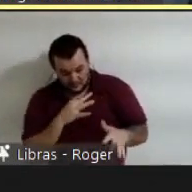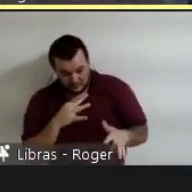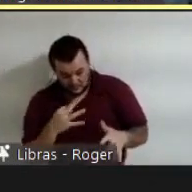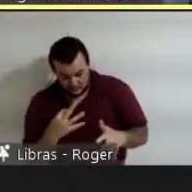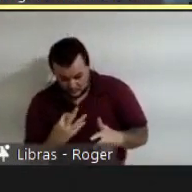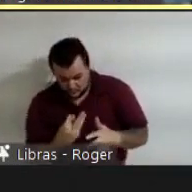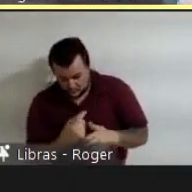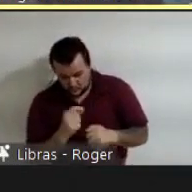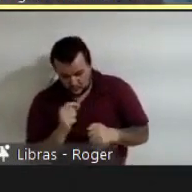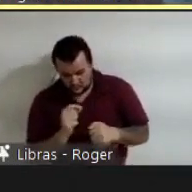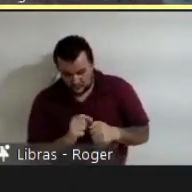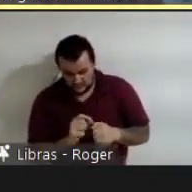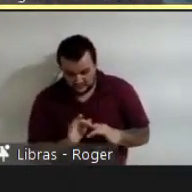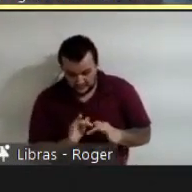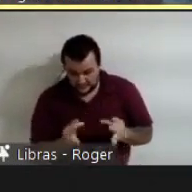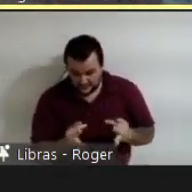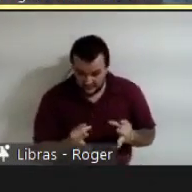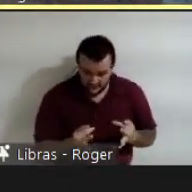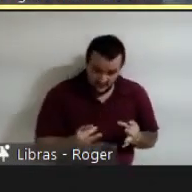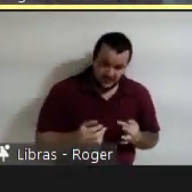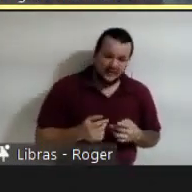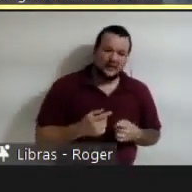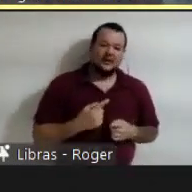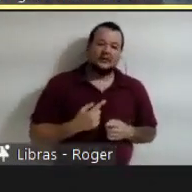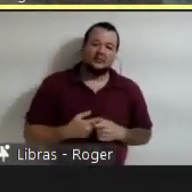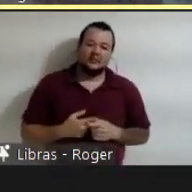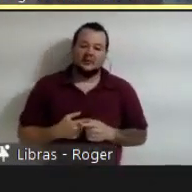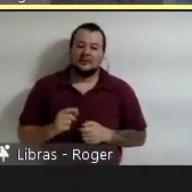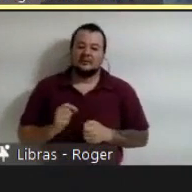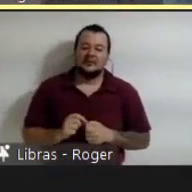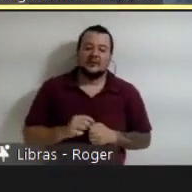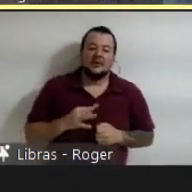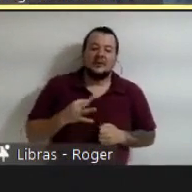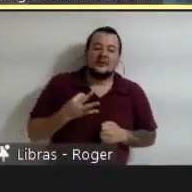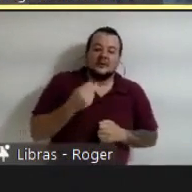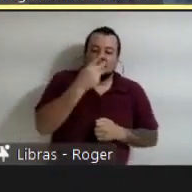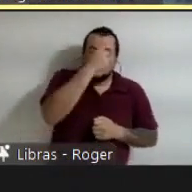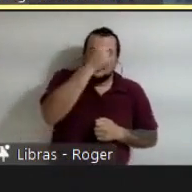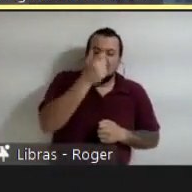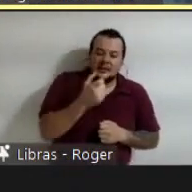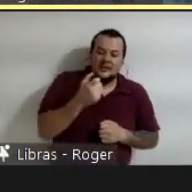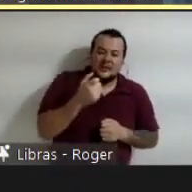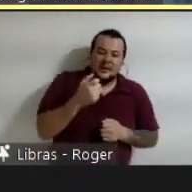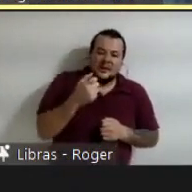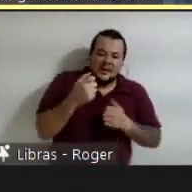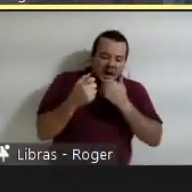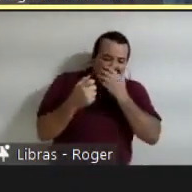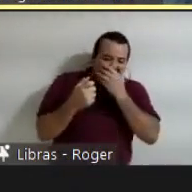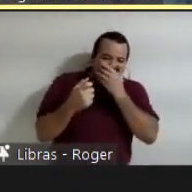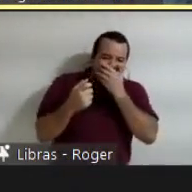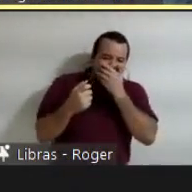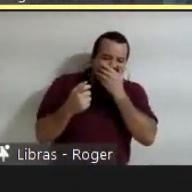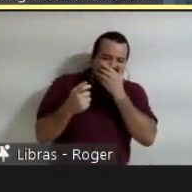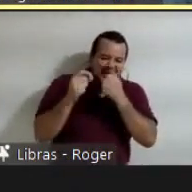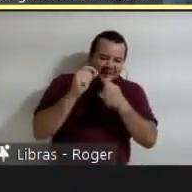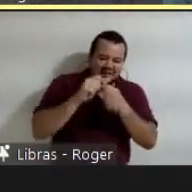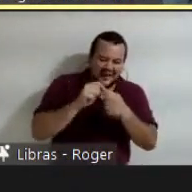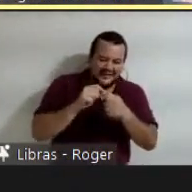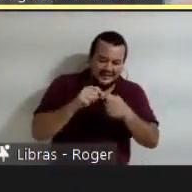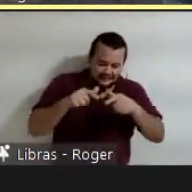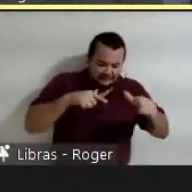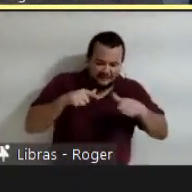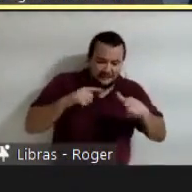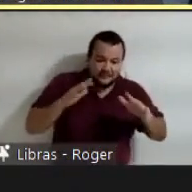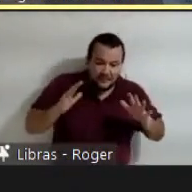pessoa de maneira espontânea faria. É trabalhar com nosso entusiasmo para fazer possível uma nova resposta.